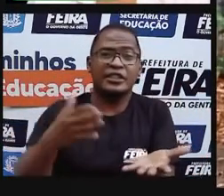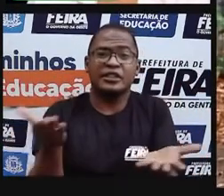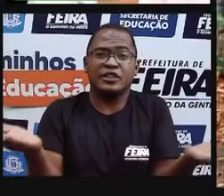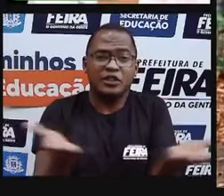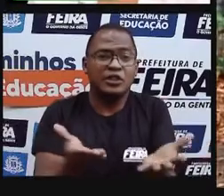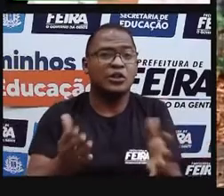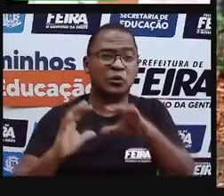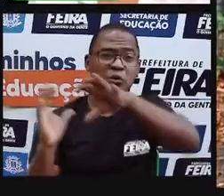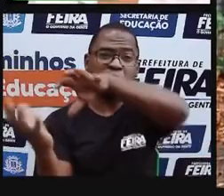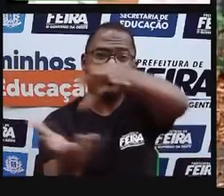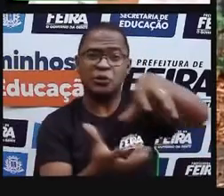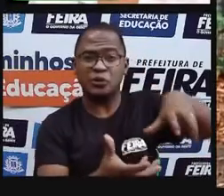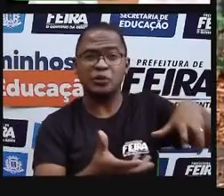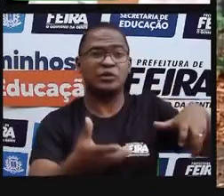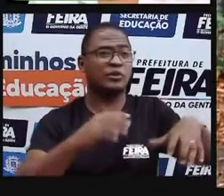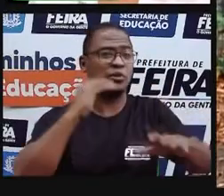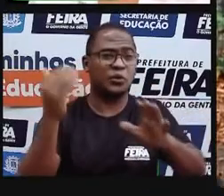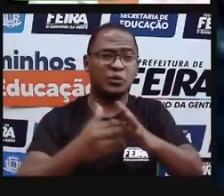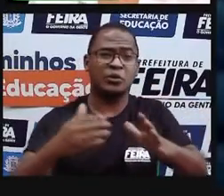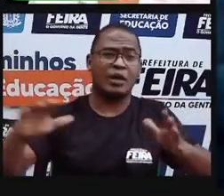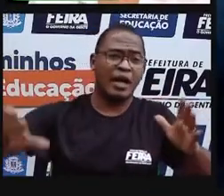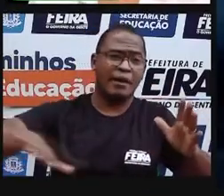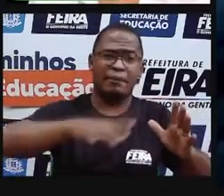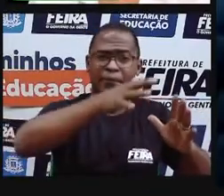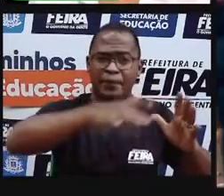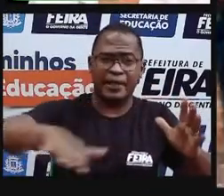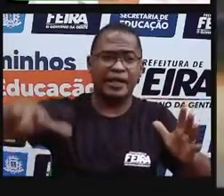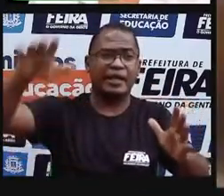relevante naquele momento para aquela pessoa.